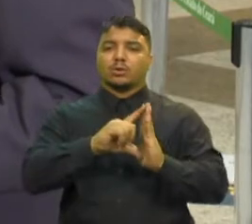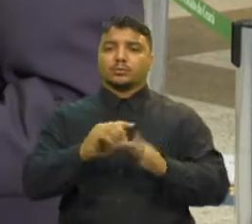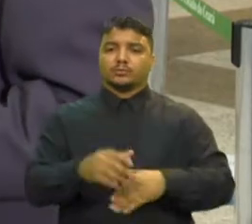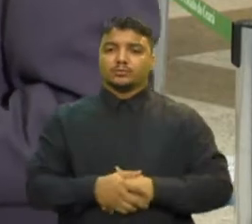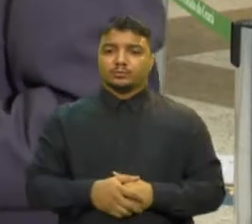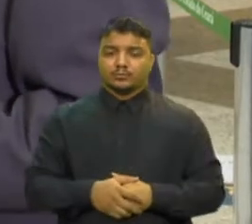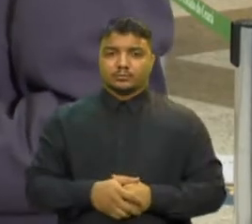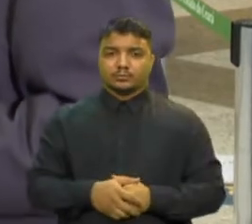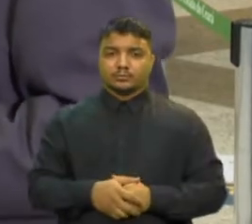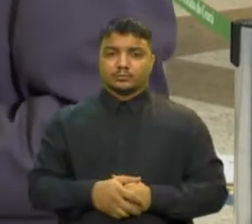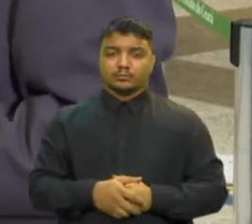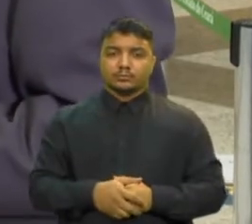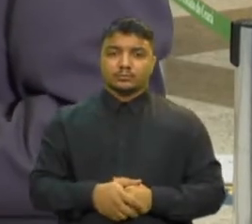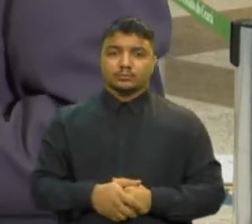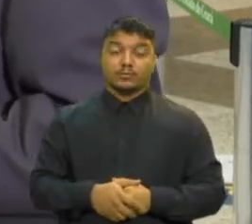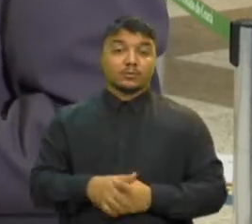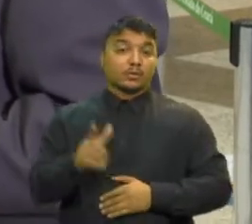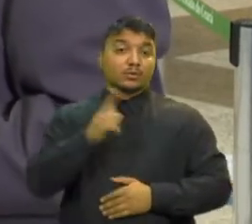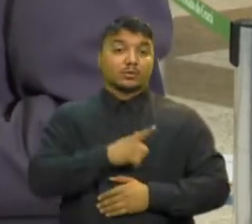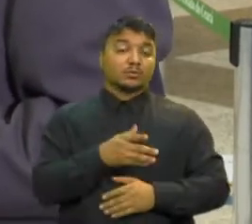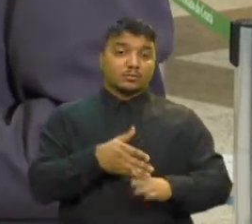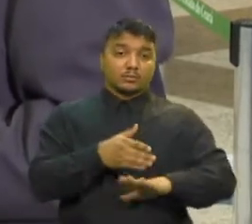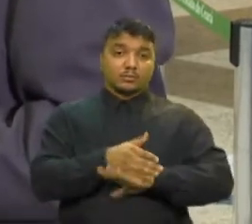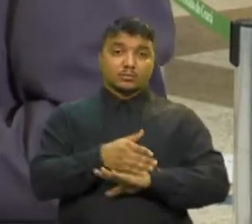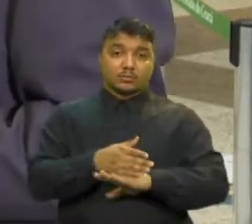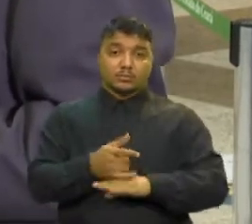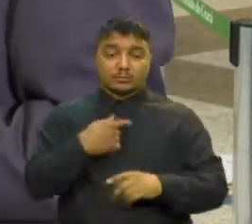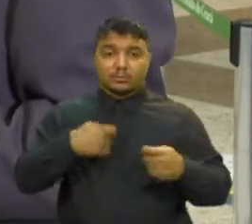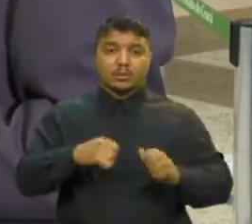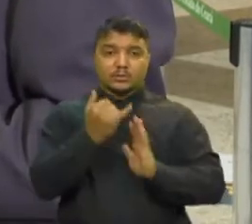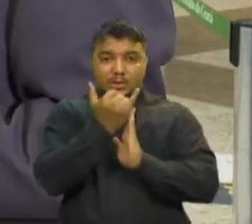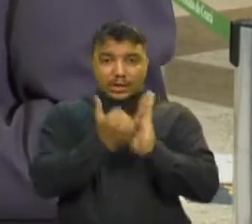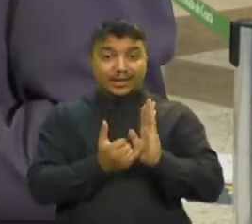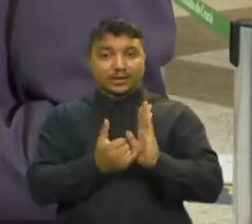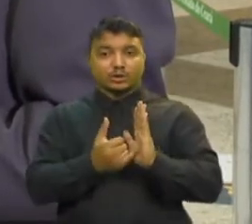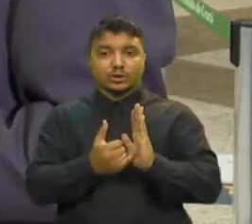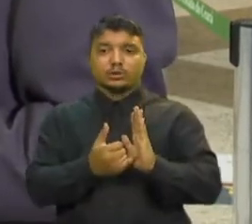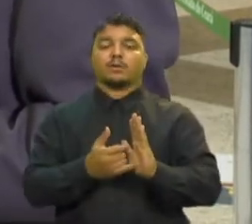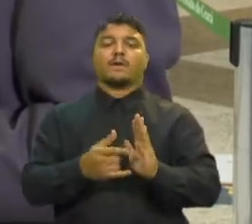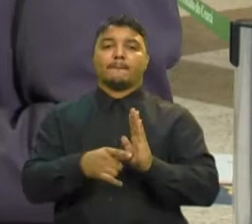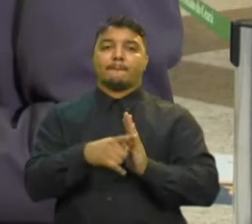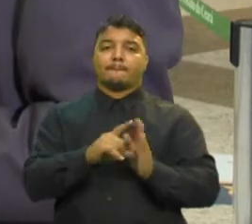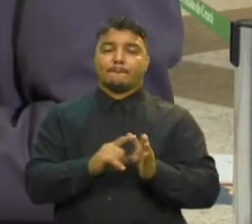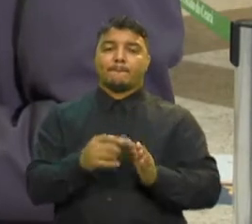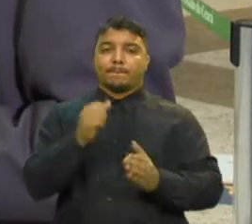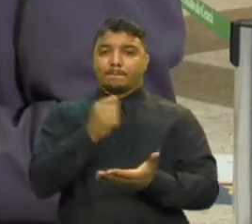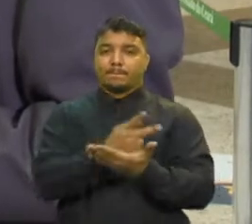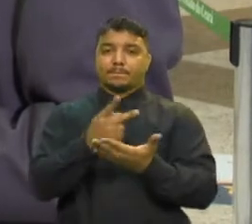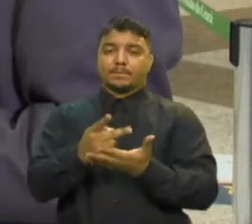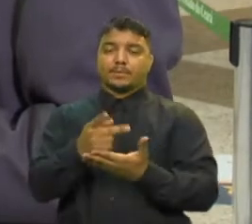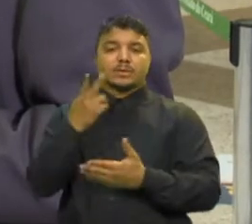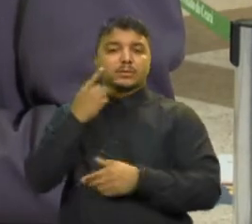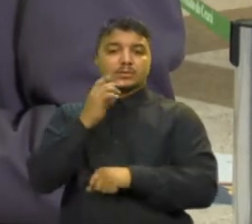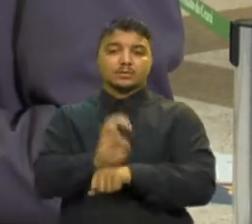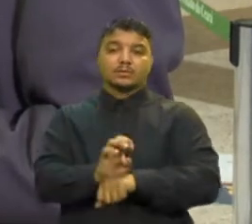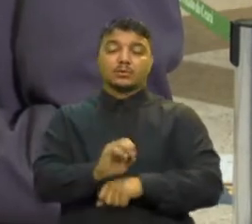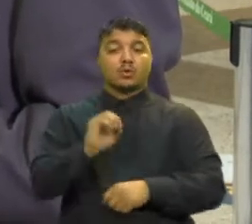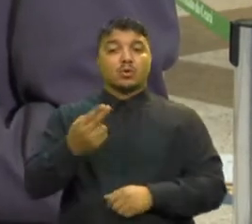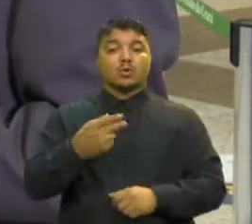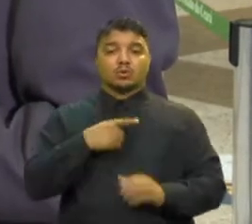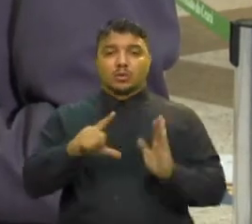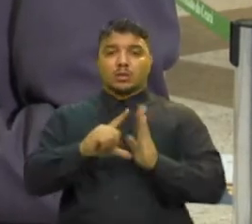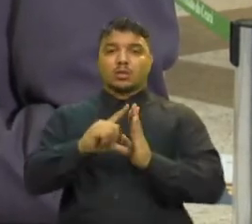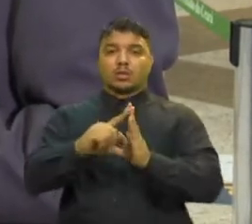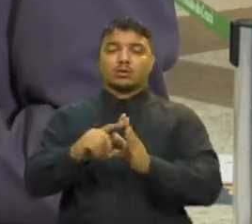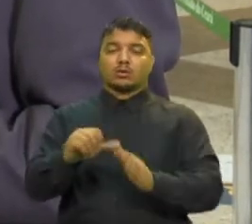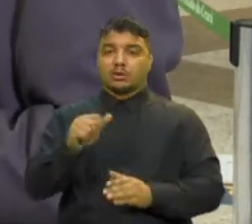Na verdade, para você participar do programa Você tem que se cadastrar A PP Ceará, através do APP Ceará Ou as lojas Play Store